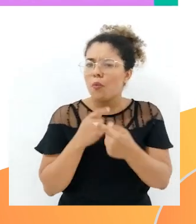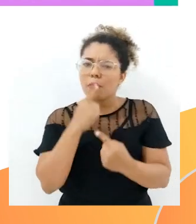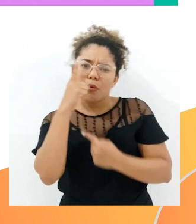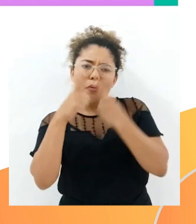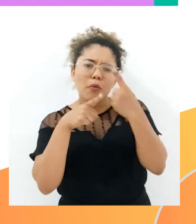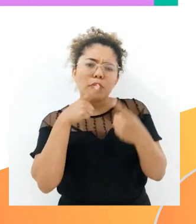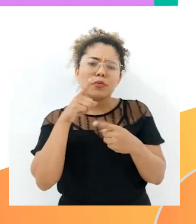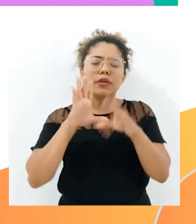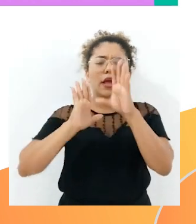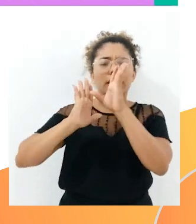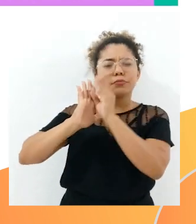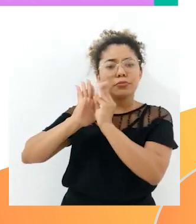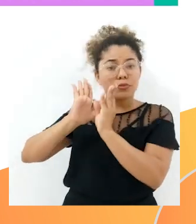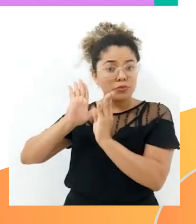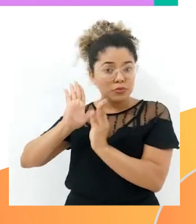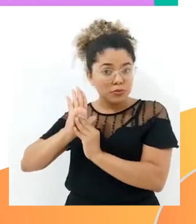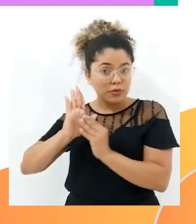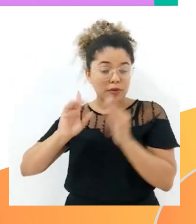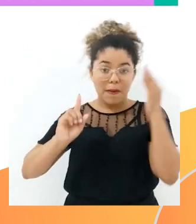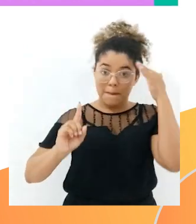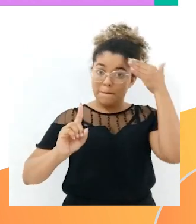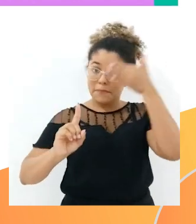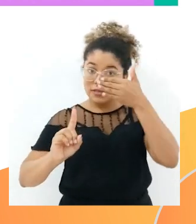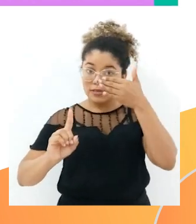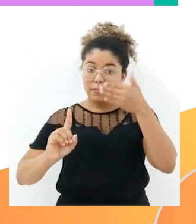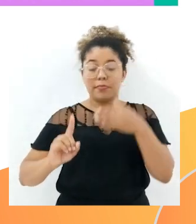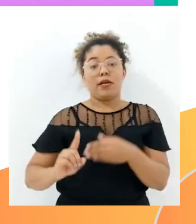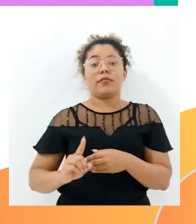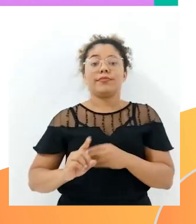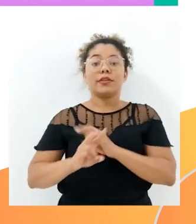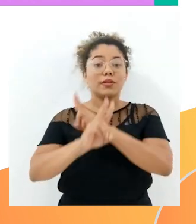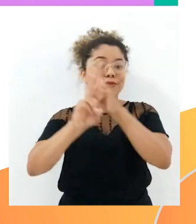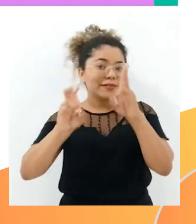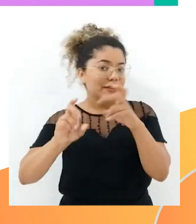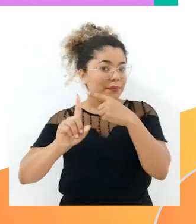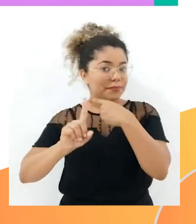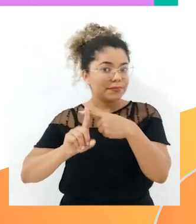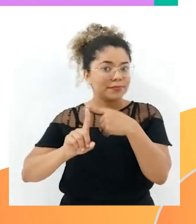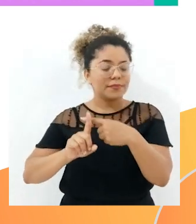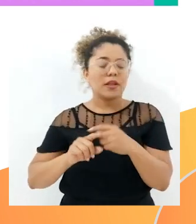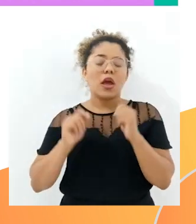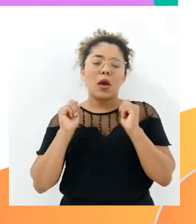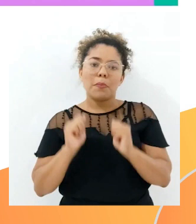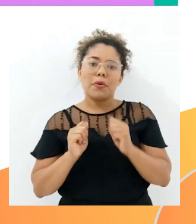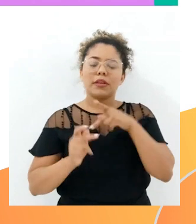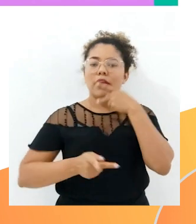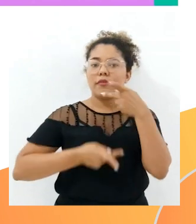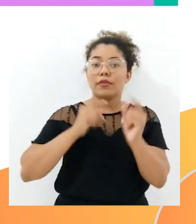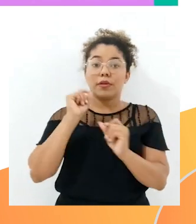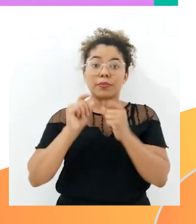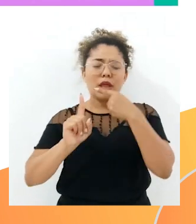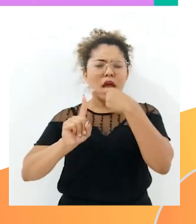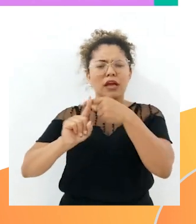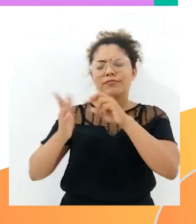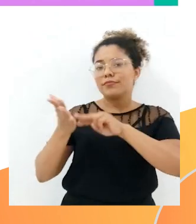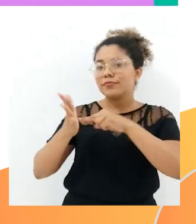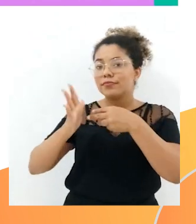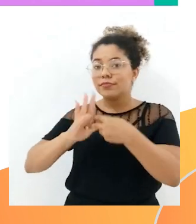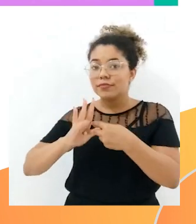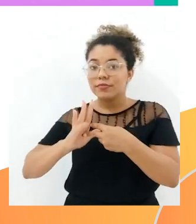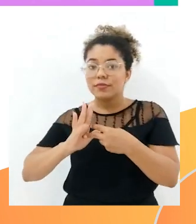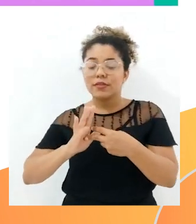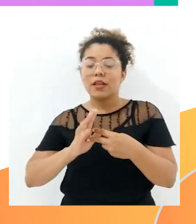ideias iniciais, as ideias principais sobre adição. Então nós podemos dizer que a adição é a